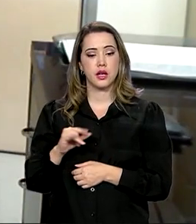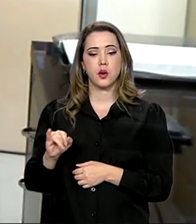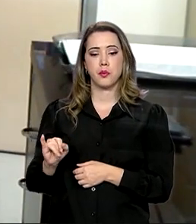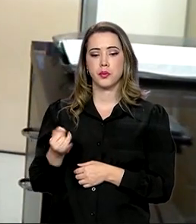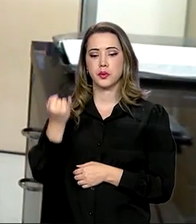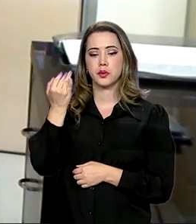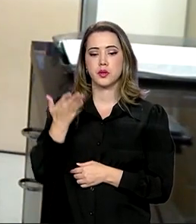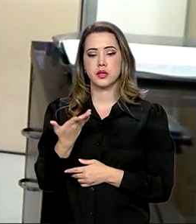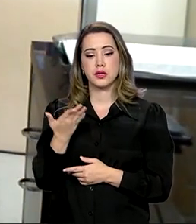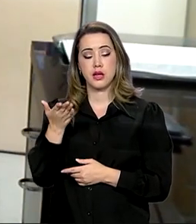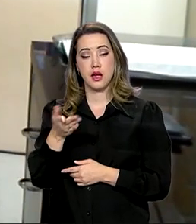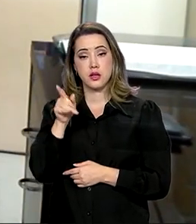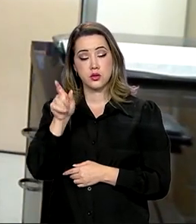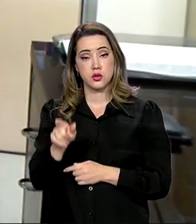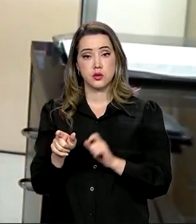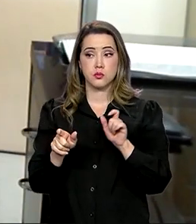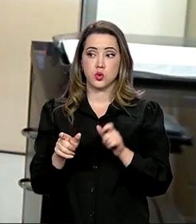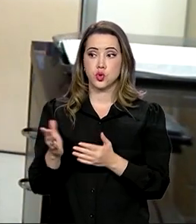os adolescentes,